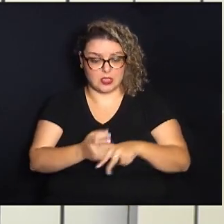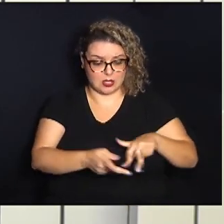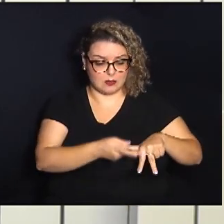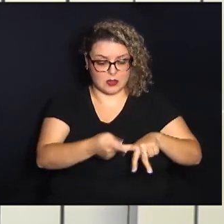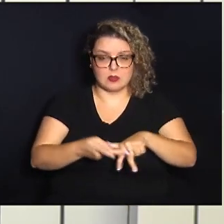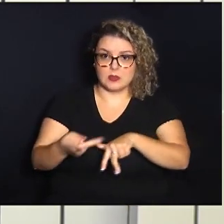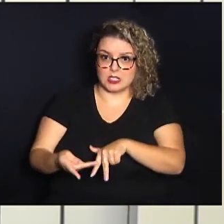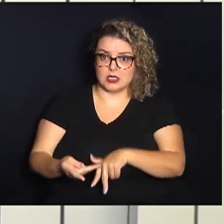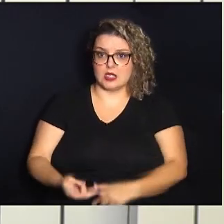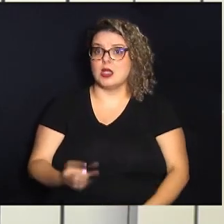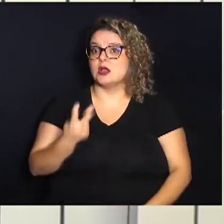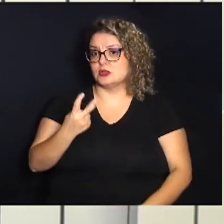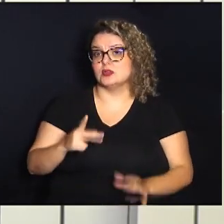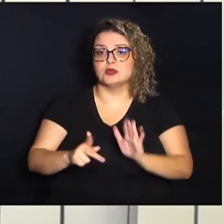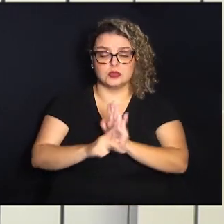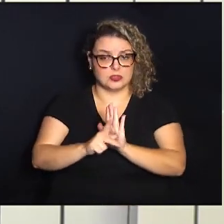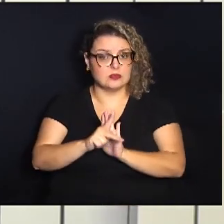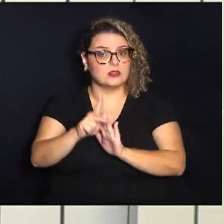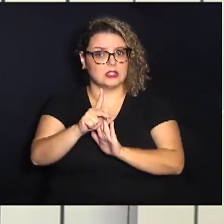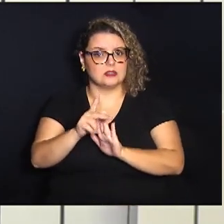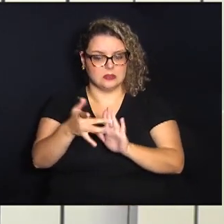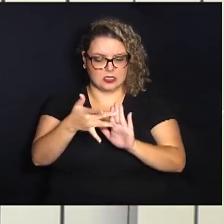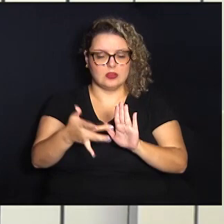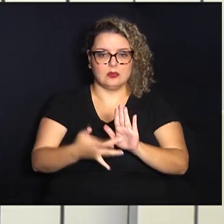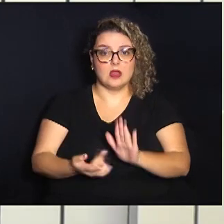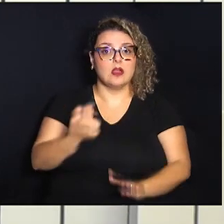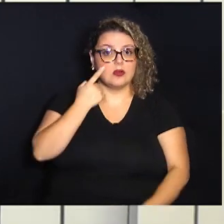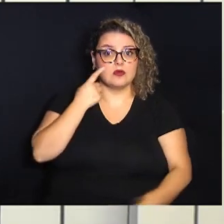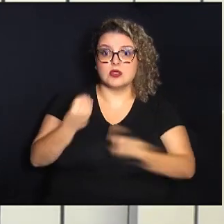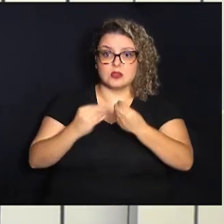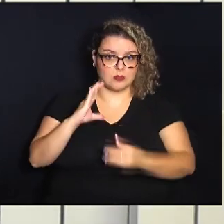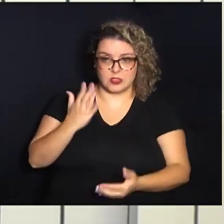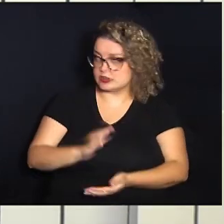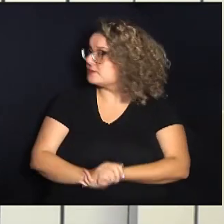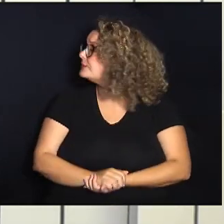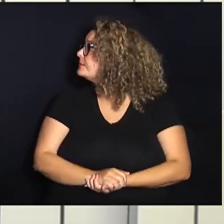a dois projetos que estavam na pauta. Confira como foi.